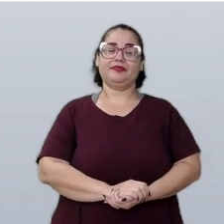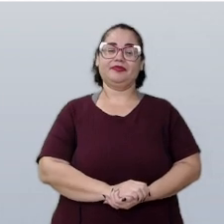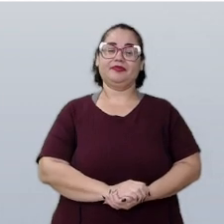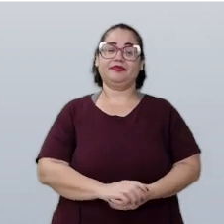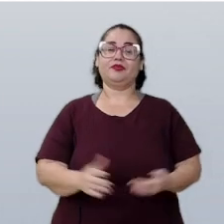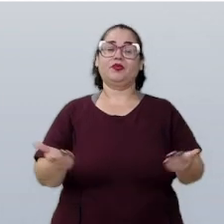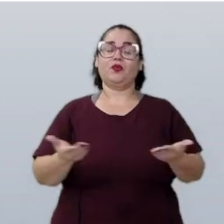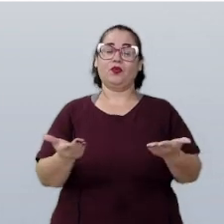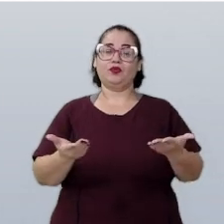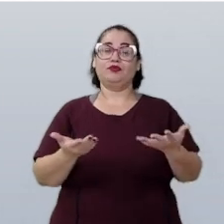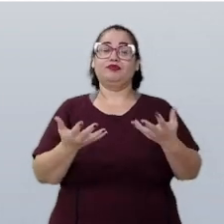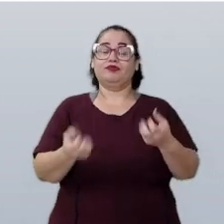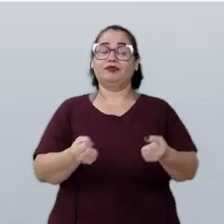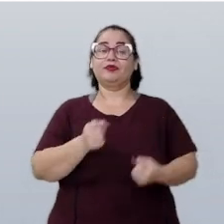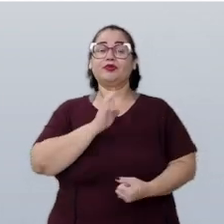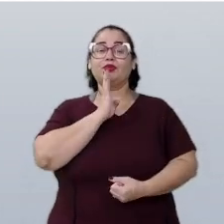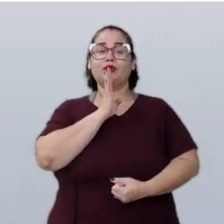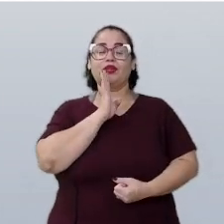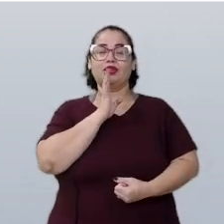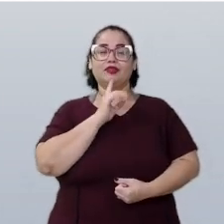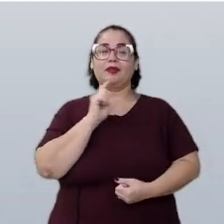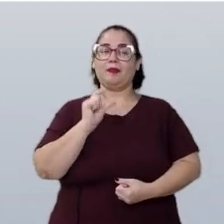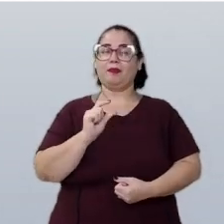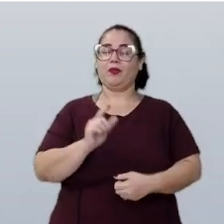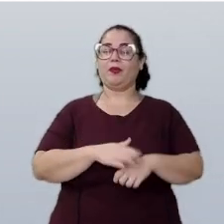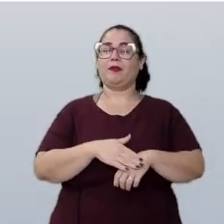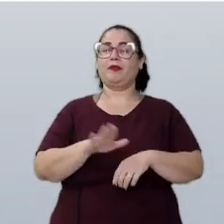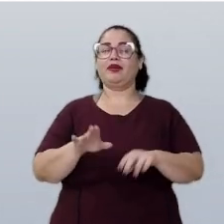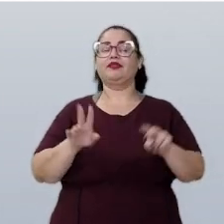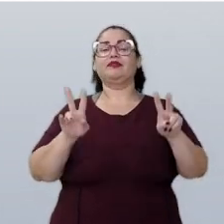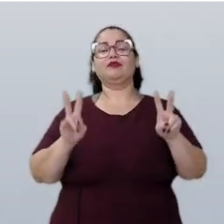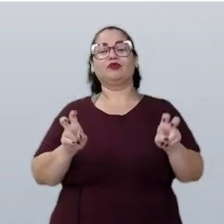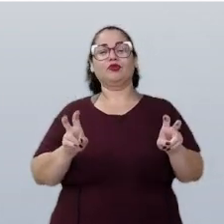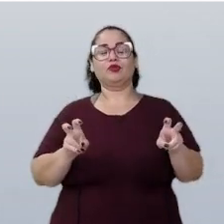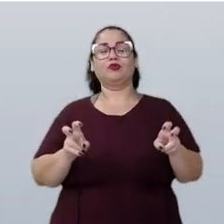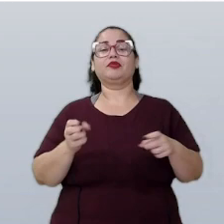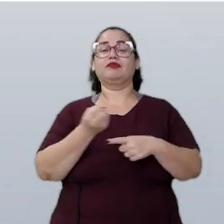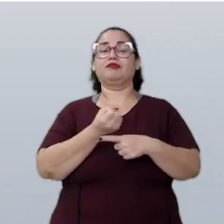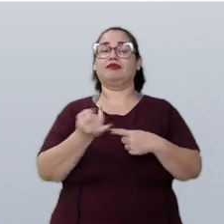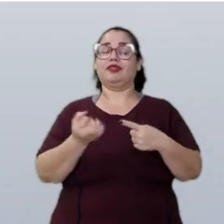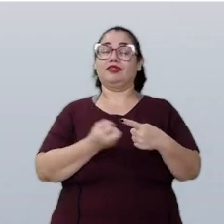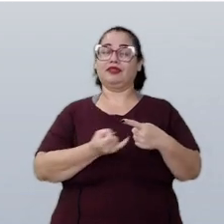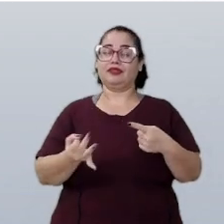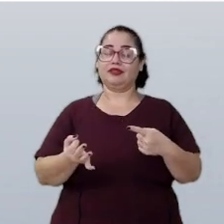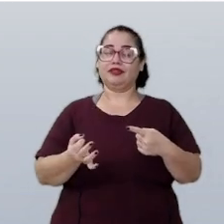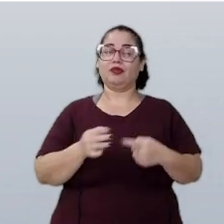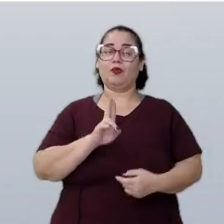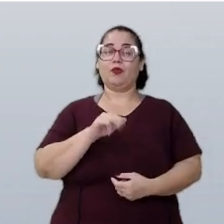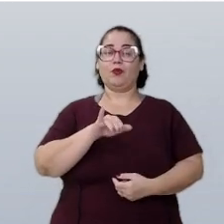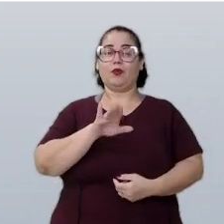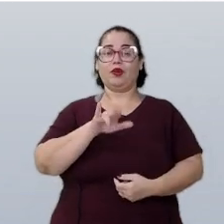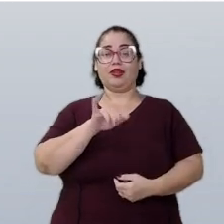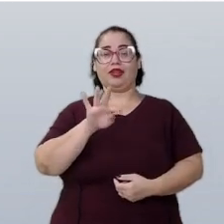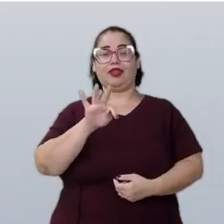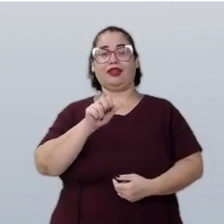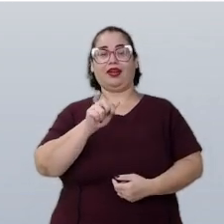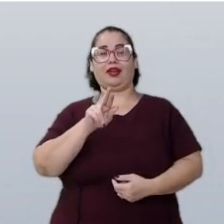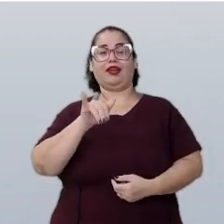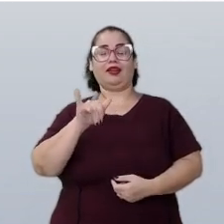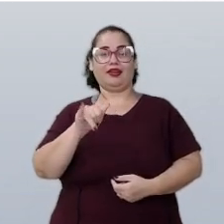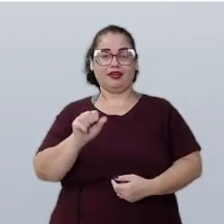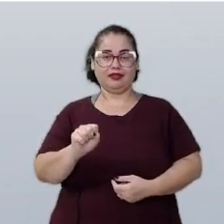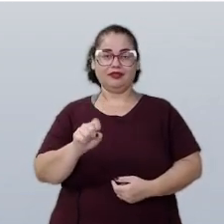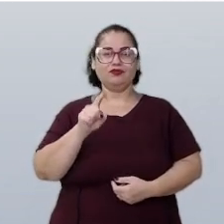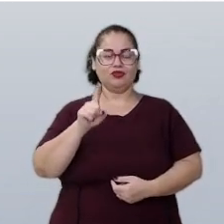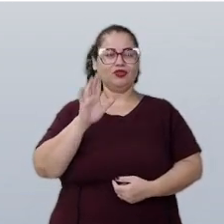Hoje, vamos conhecer um pouco mais sobre as frações unitárias. Você